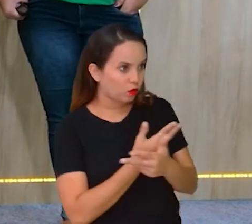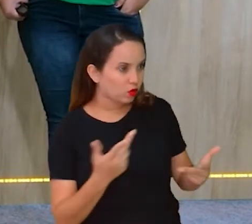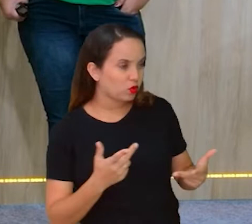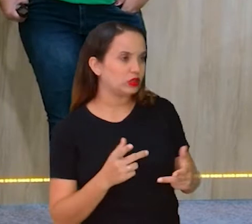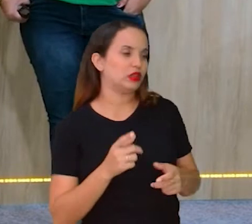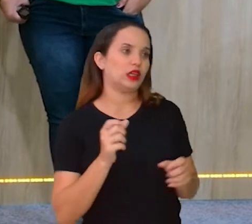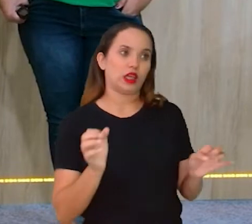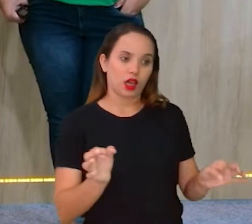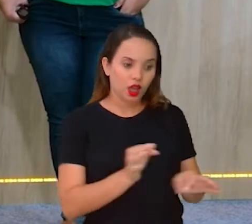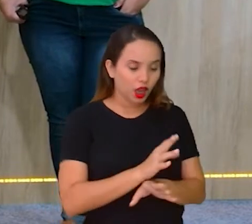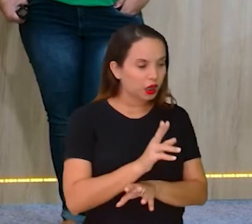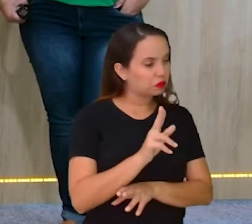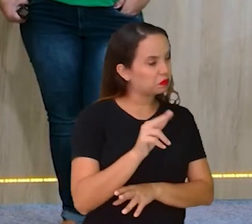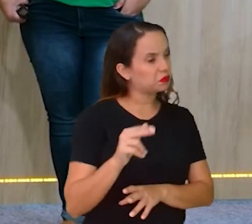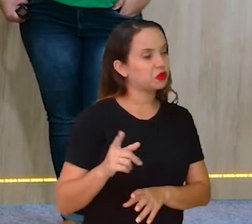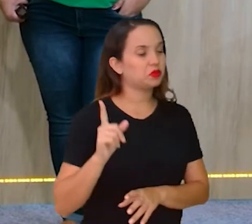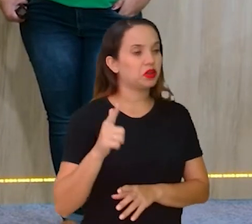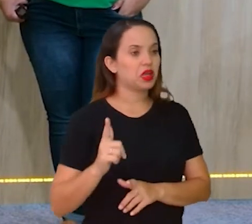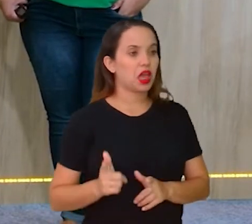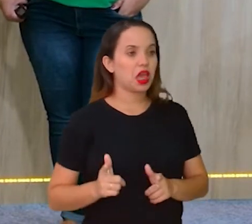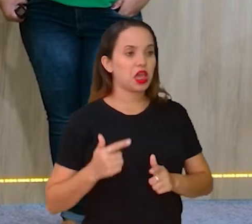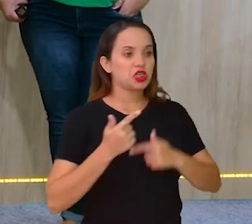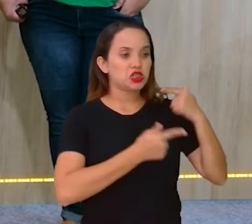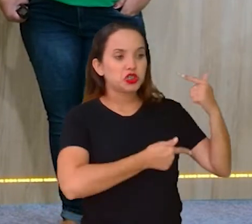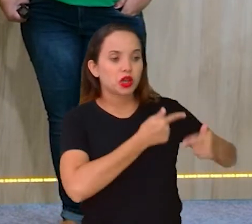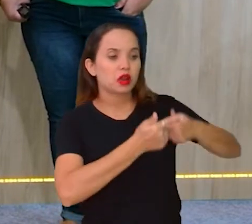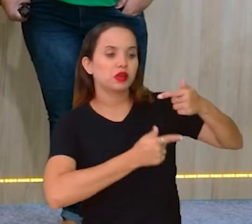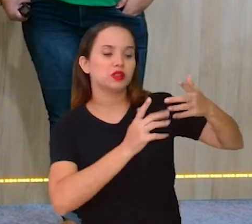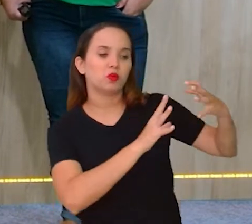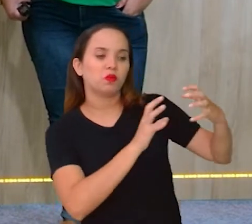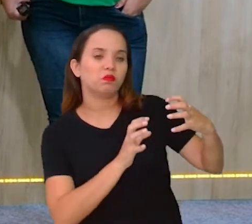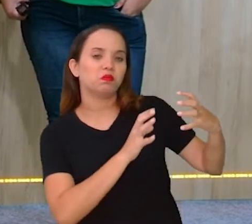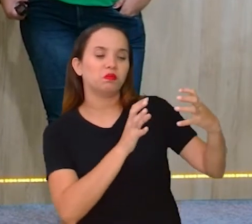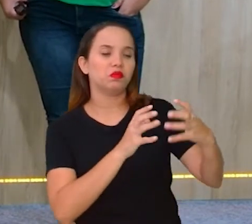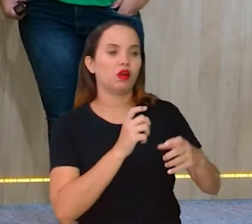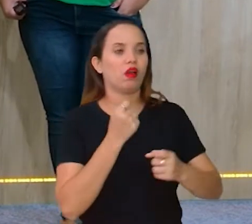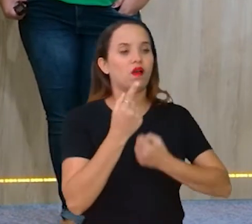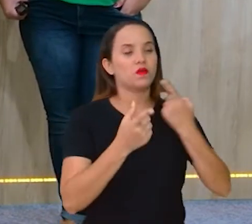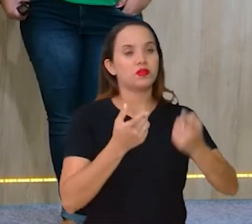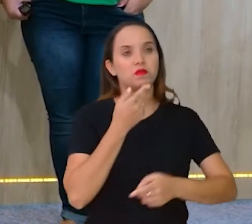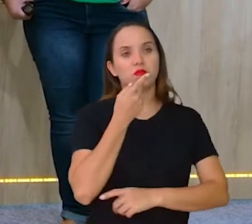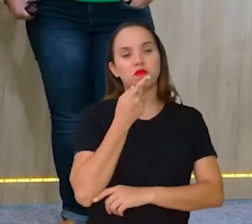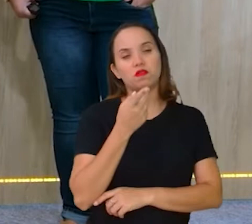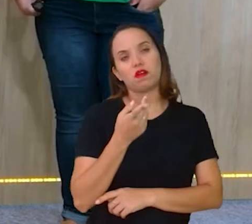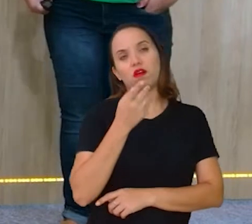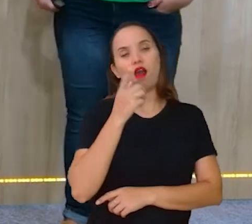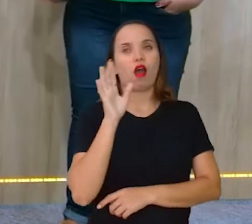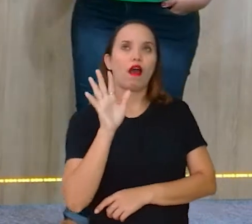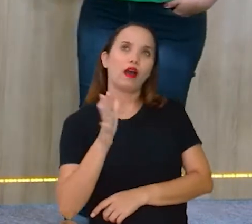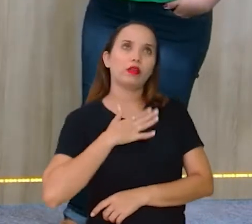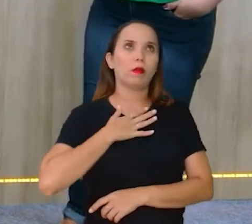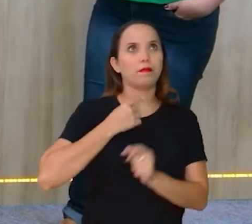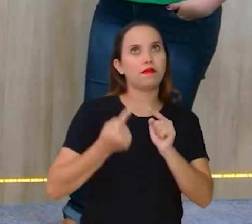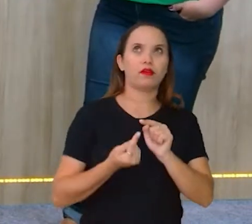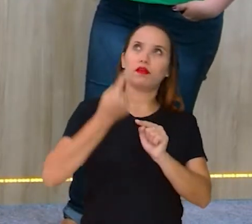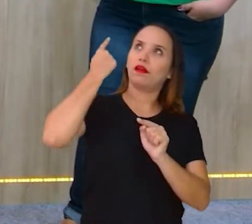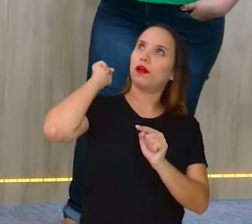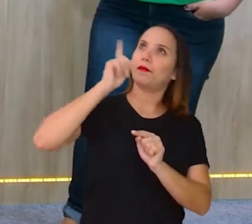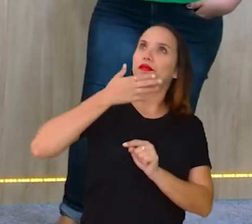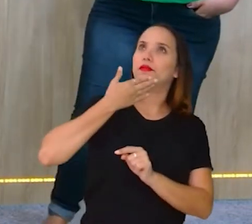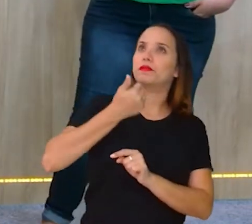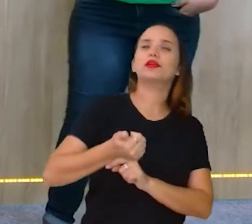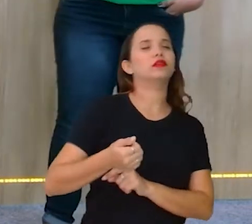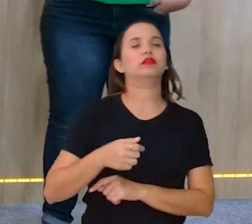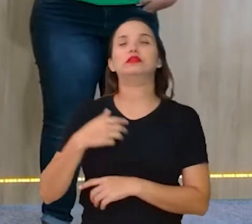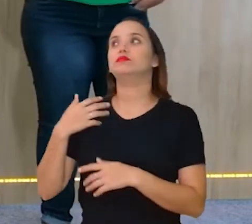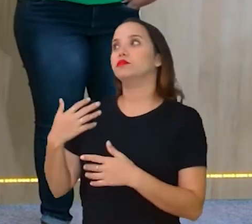vezes vocês aí já ouviram pessoas de outras gerações falar, mas na minha época era melhor, né? Eu aposto que, Tiago,